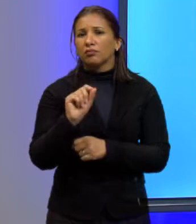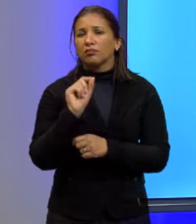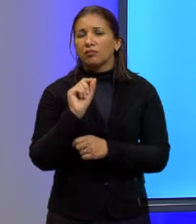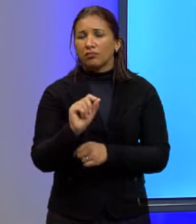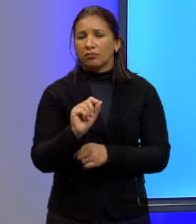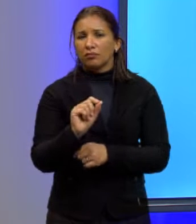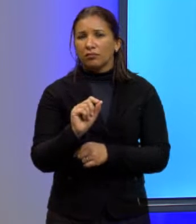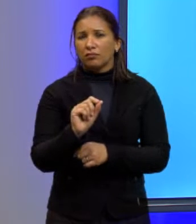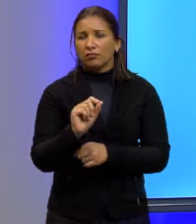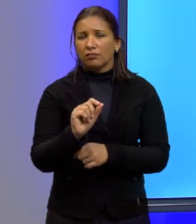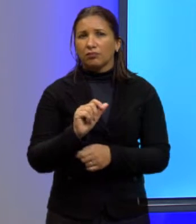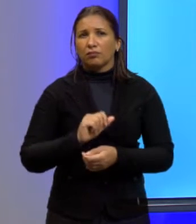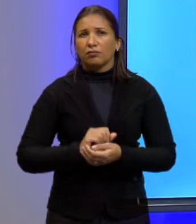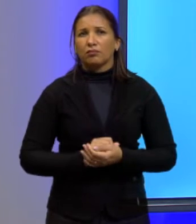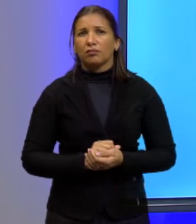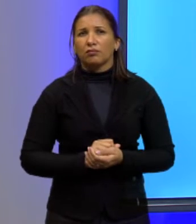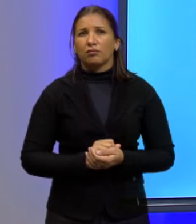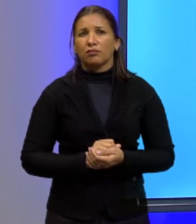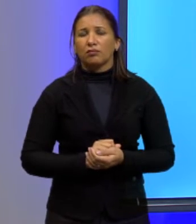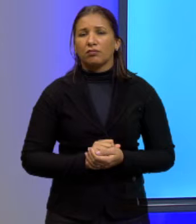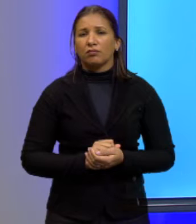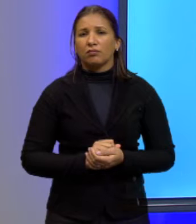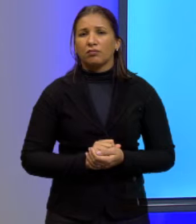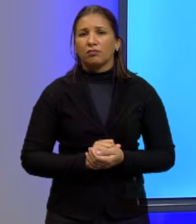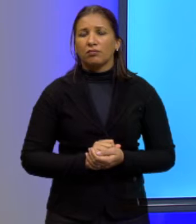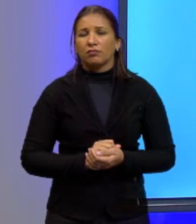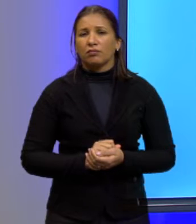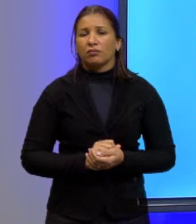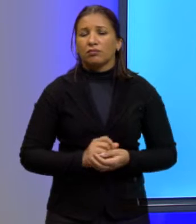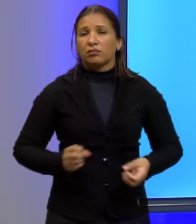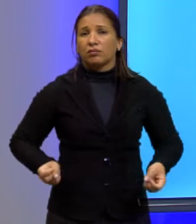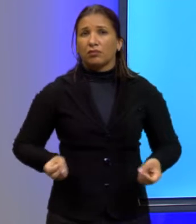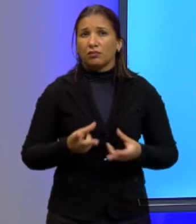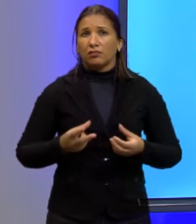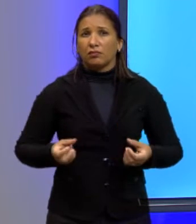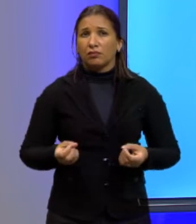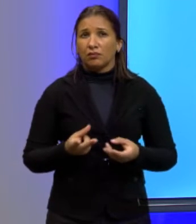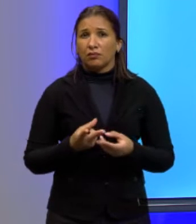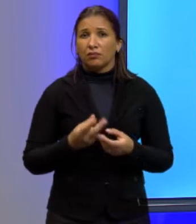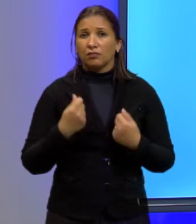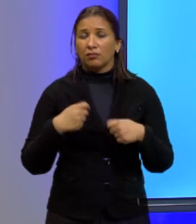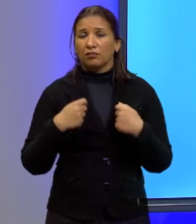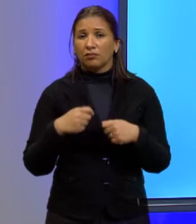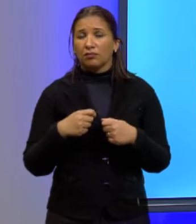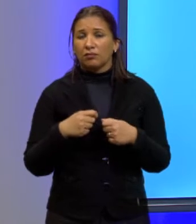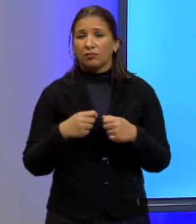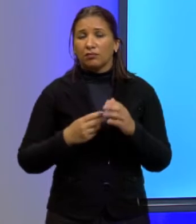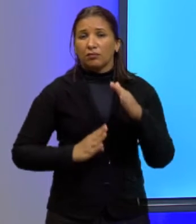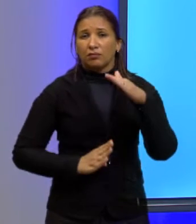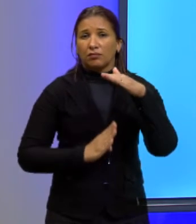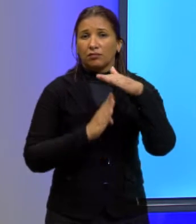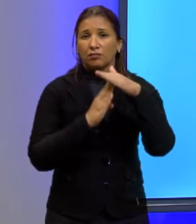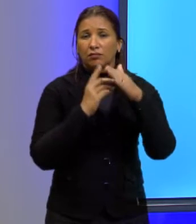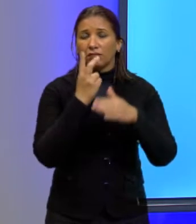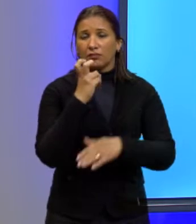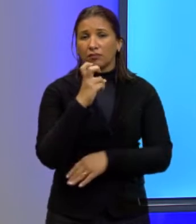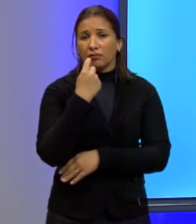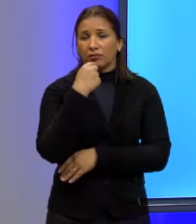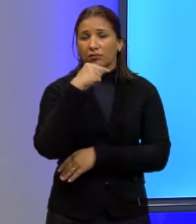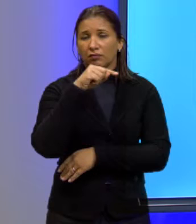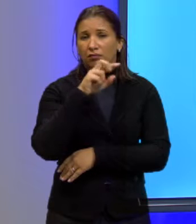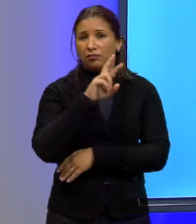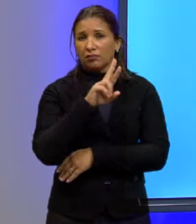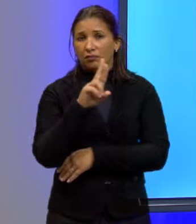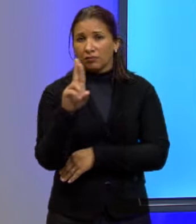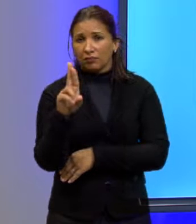dizer que o custo dos 40X mais 10Y tem que ser no máximo esses 5 mil reais aqui.